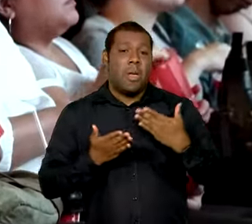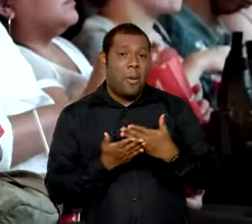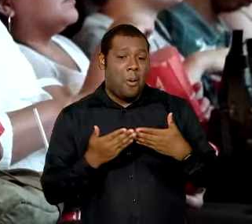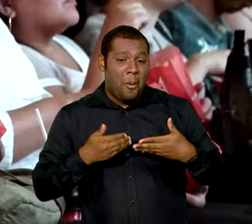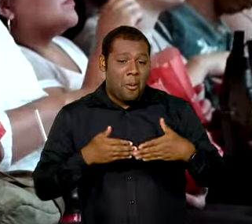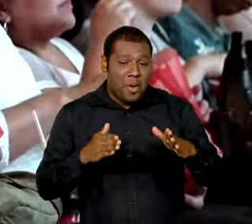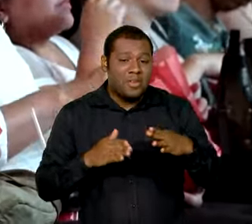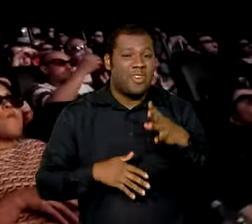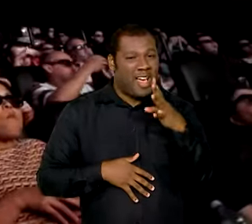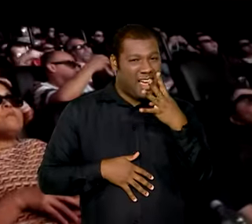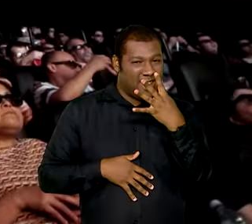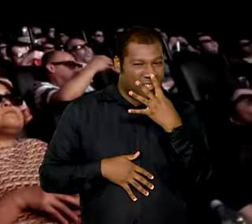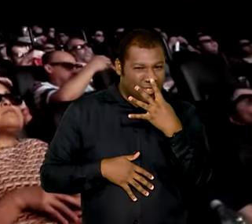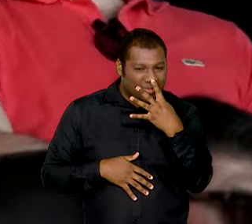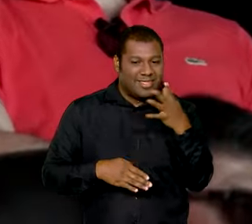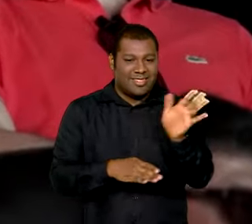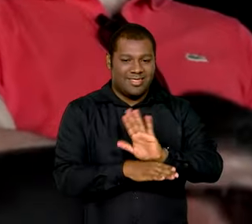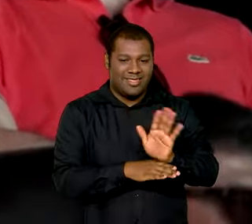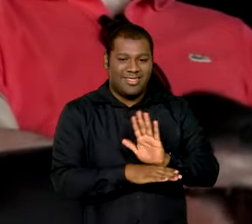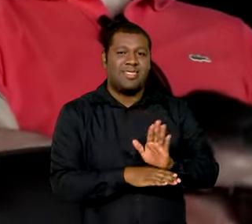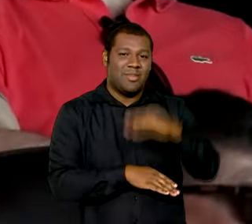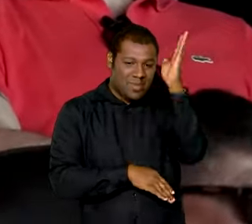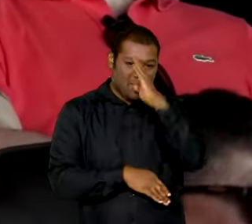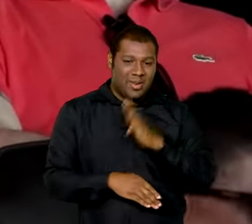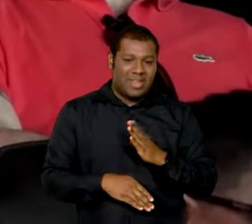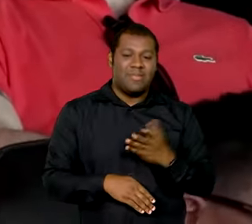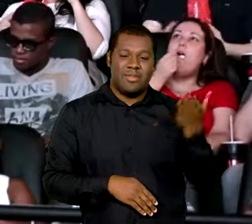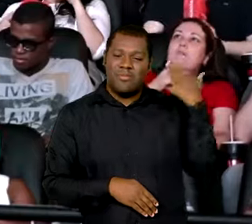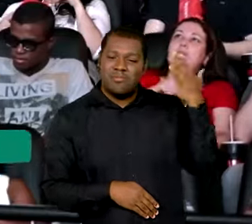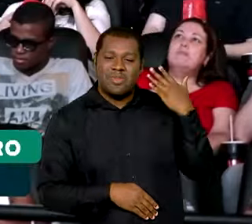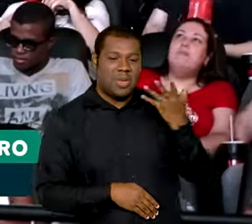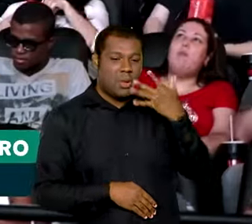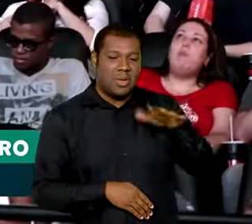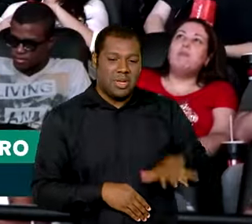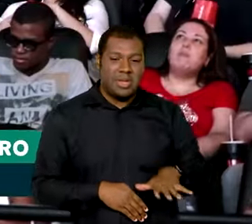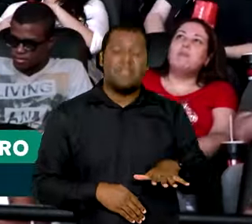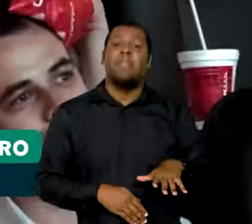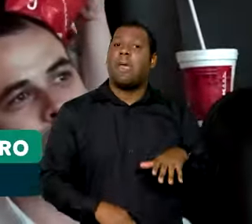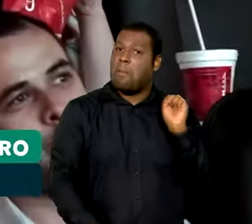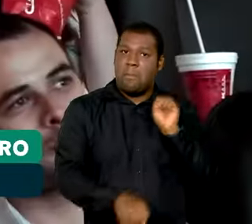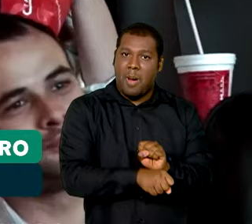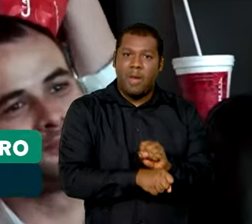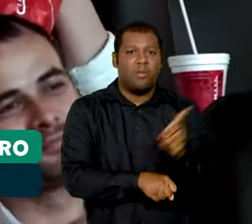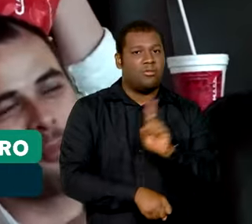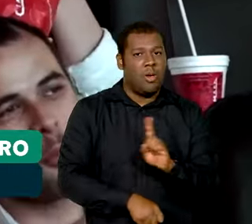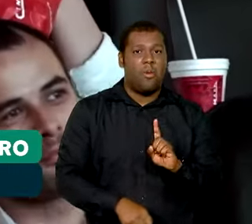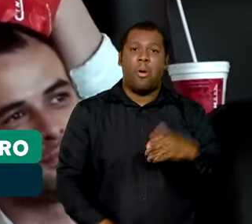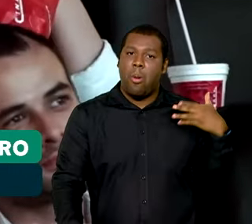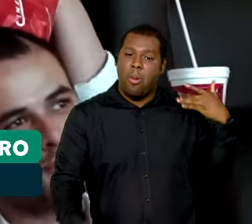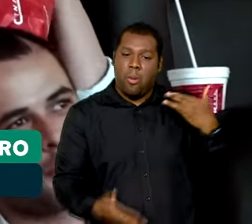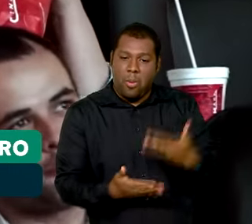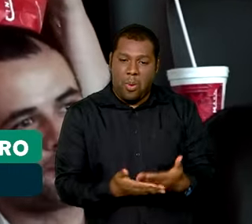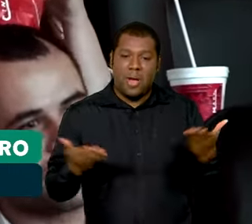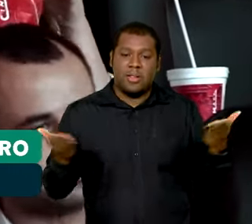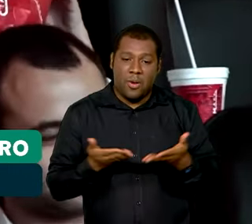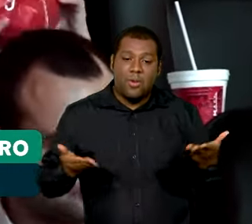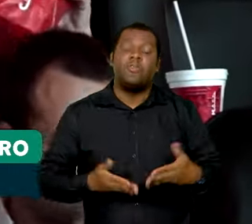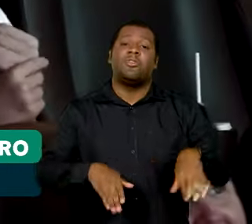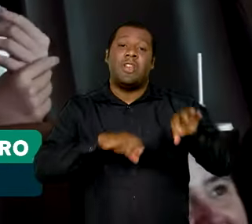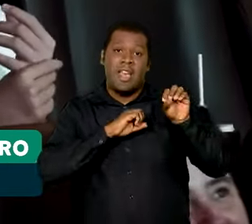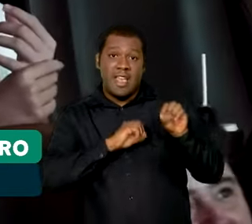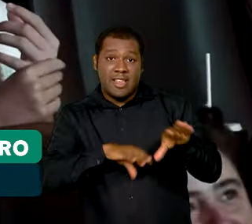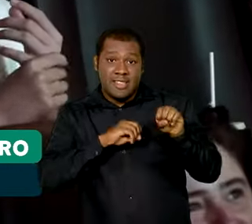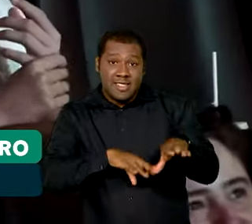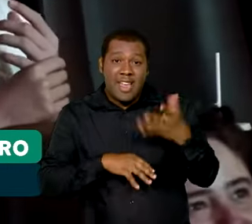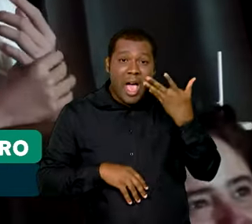acompanhar o cinema brasileiro ainda na infância. Não parou mais e agora também ensina crianças